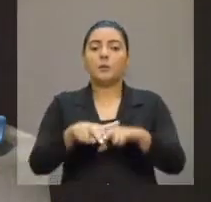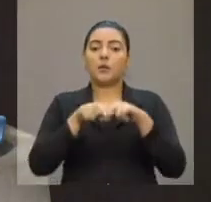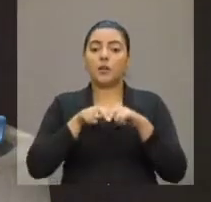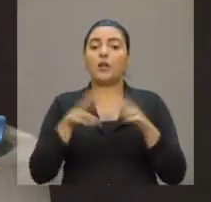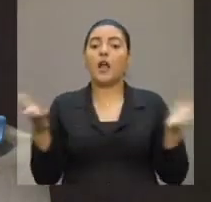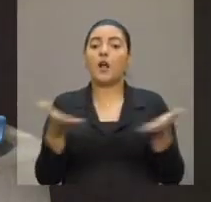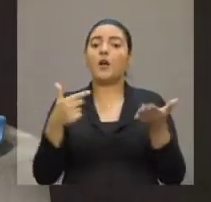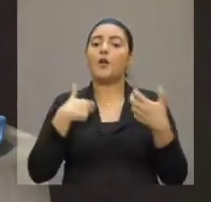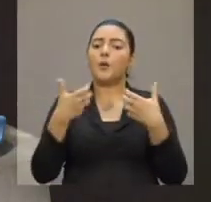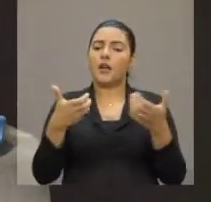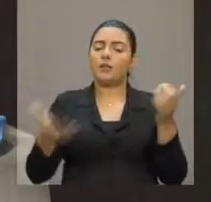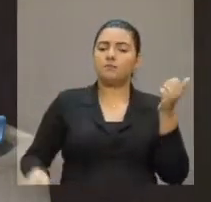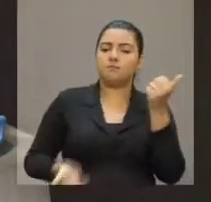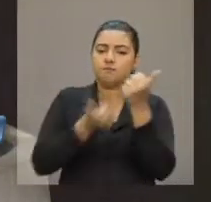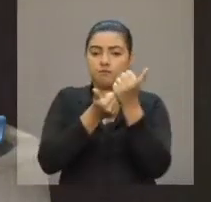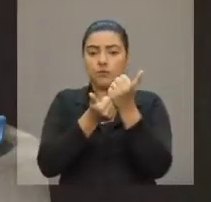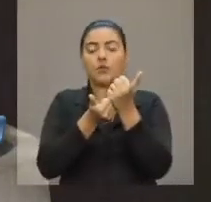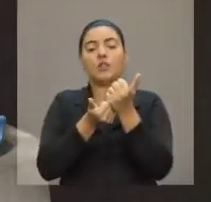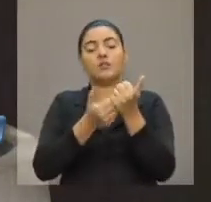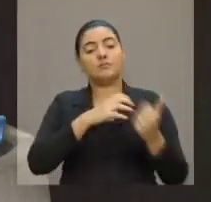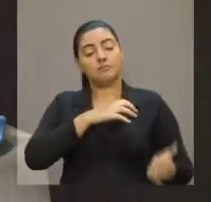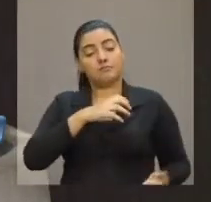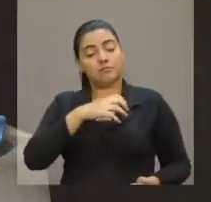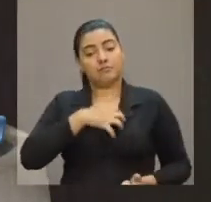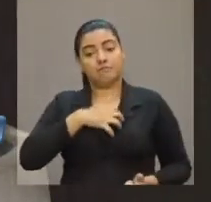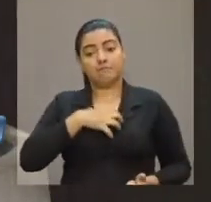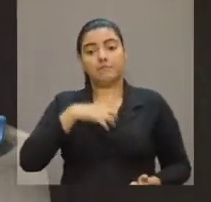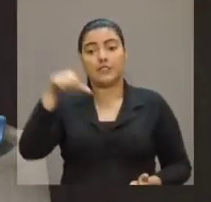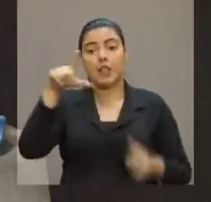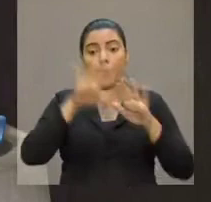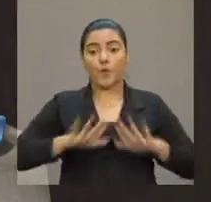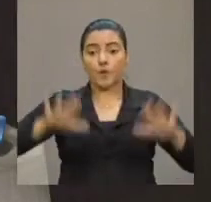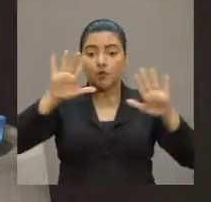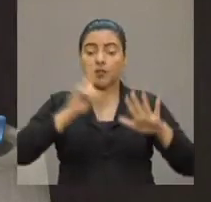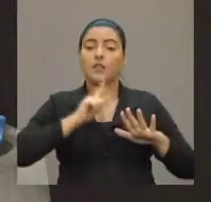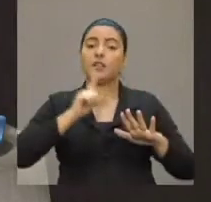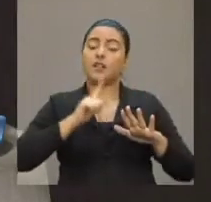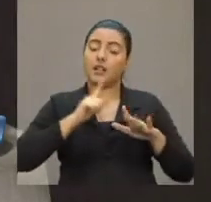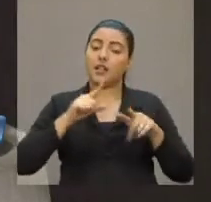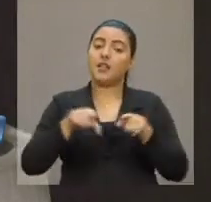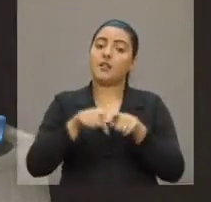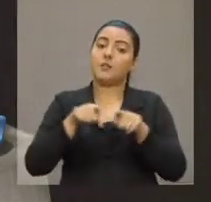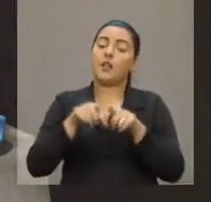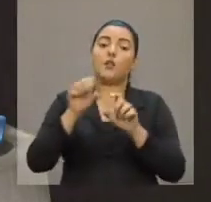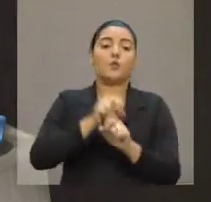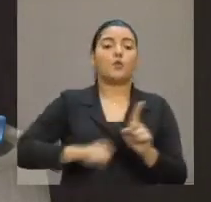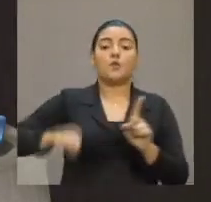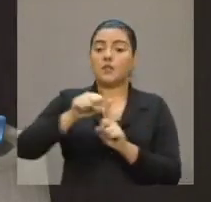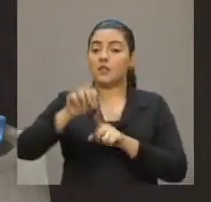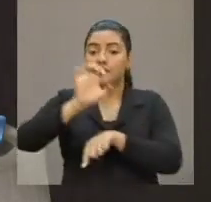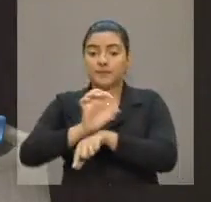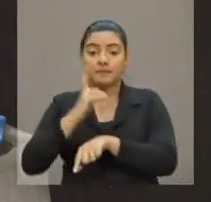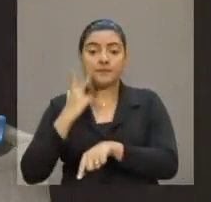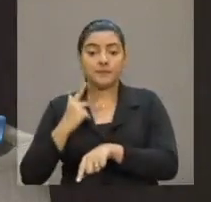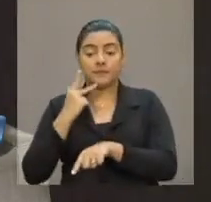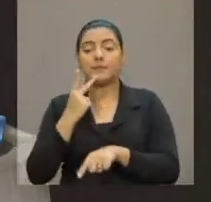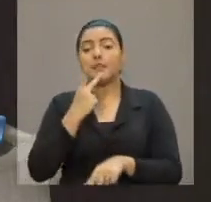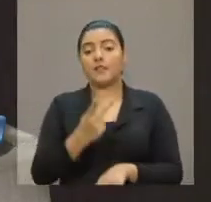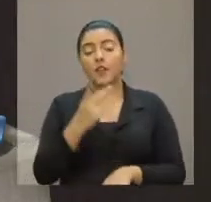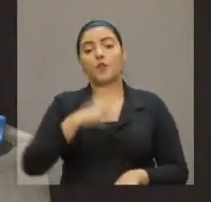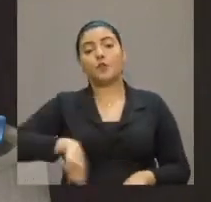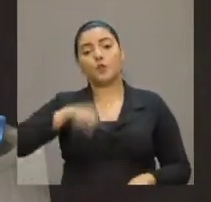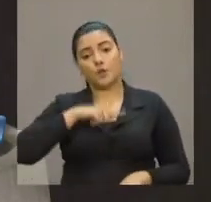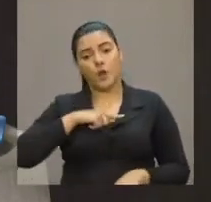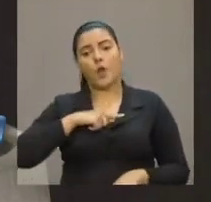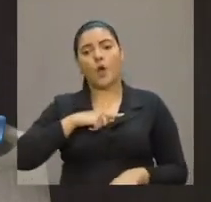aqui me solidarizar com a comunidade universitária da UFC, queria me solidarizar com a sociedade cearense e dizer que nós